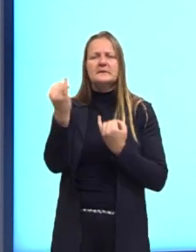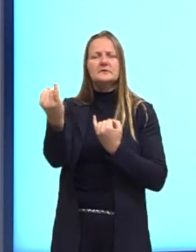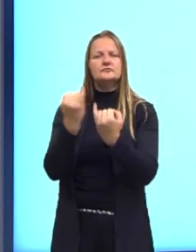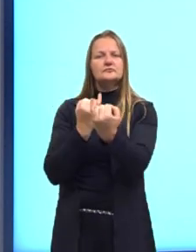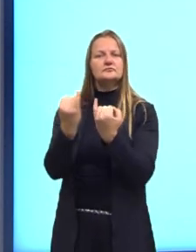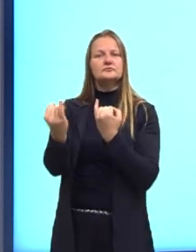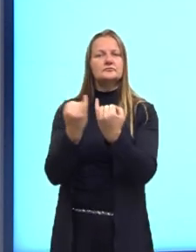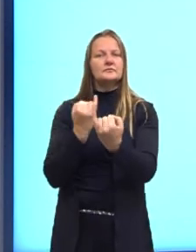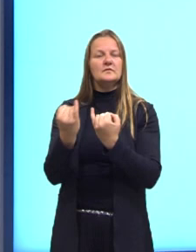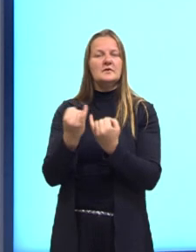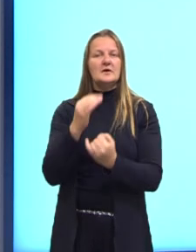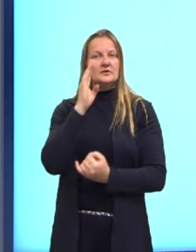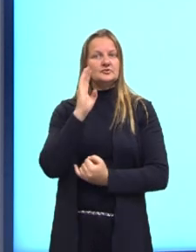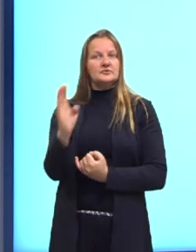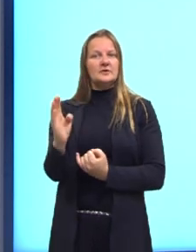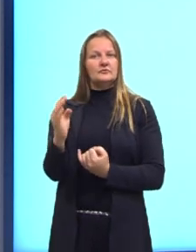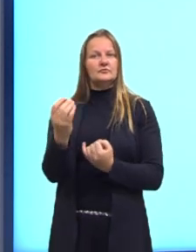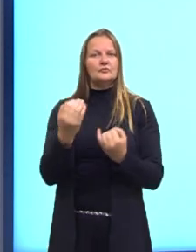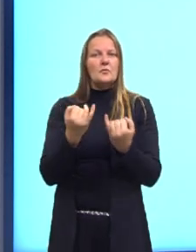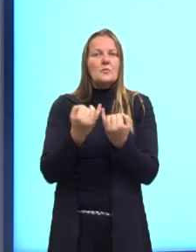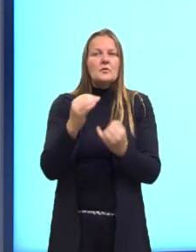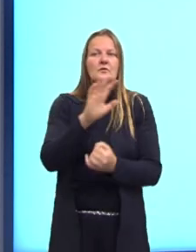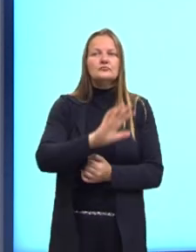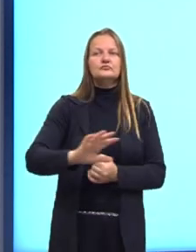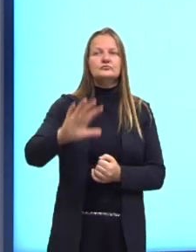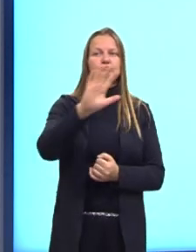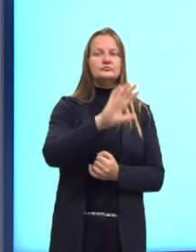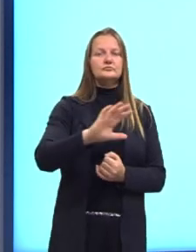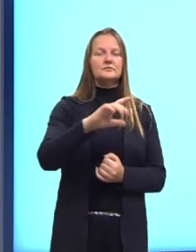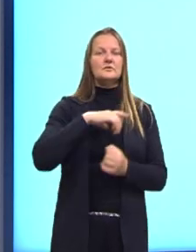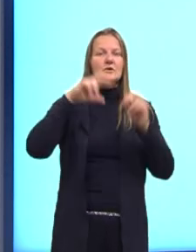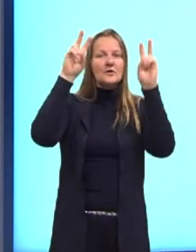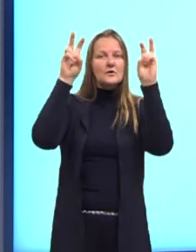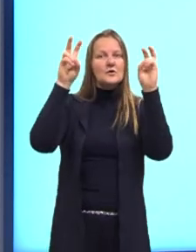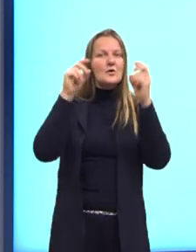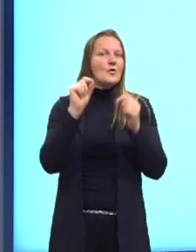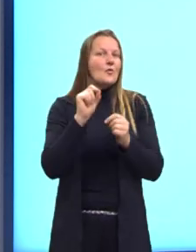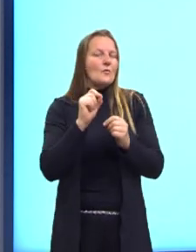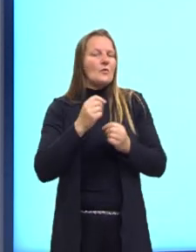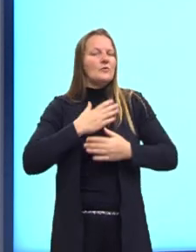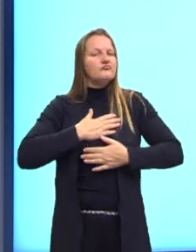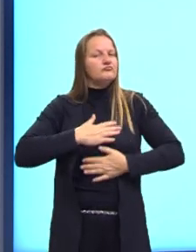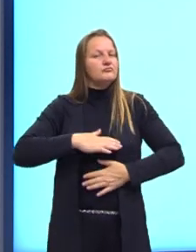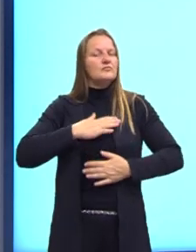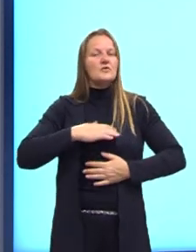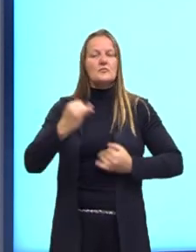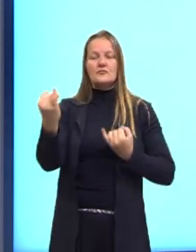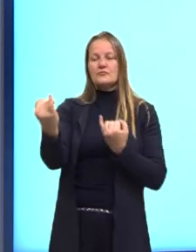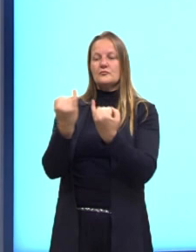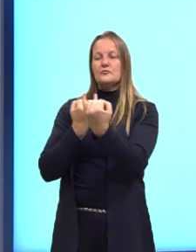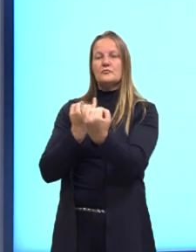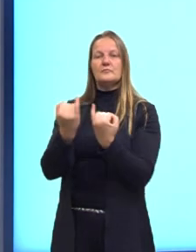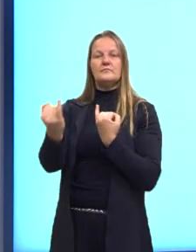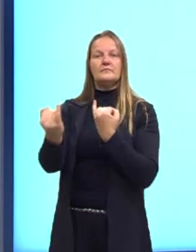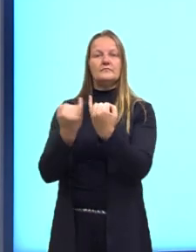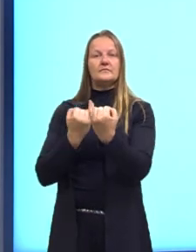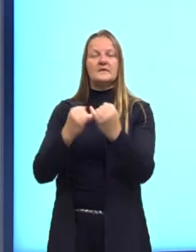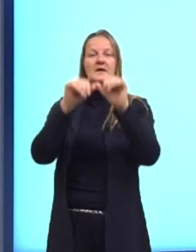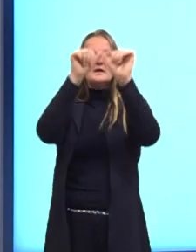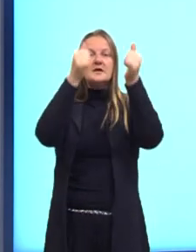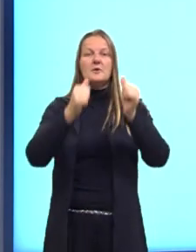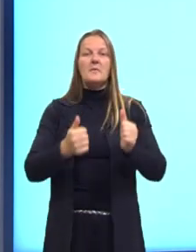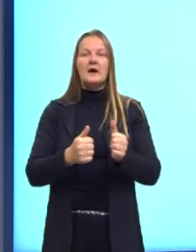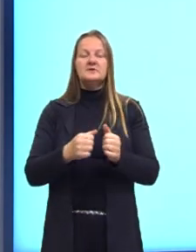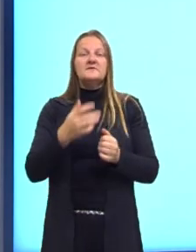também abrangente, porque é muito mais, entre aspas, mais tranquilo de se entender uma imagem do que um próprio